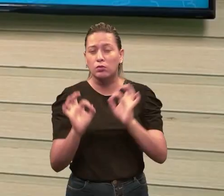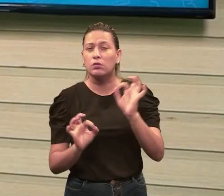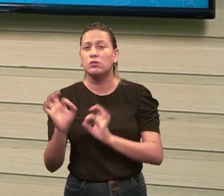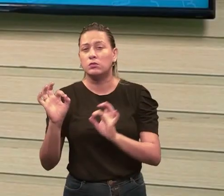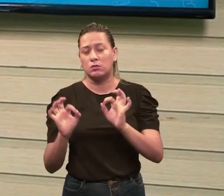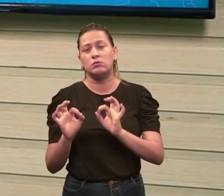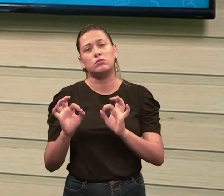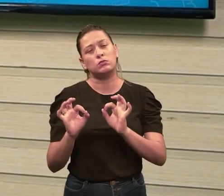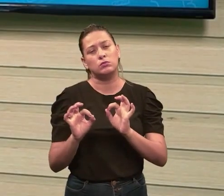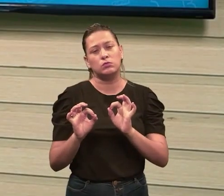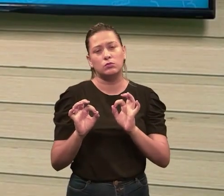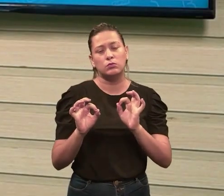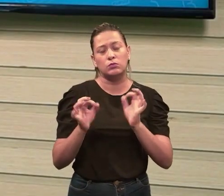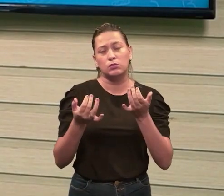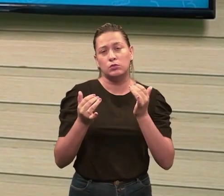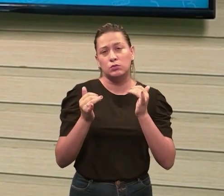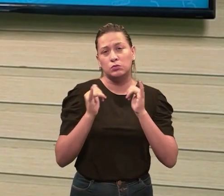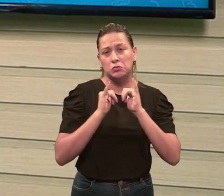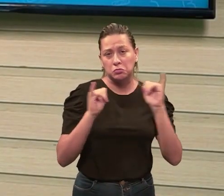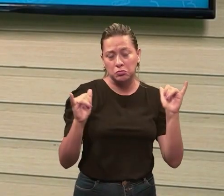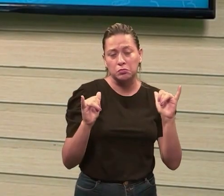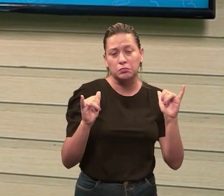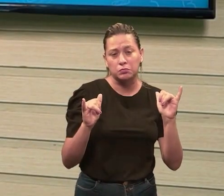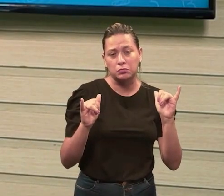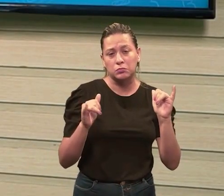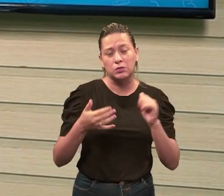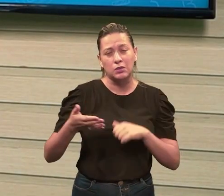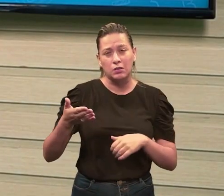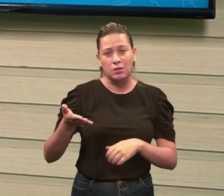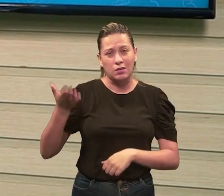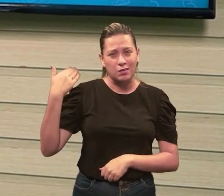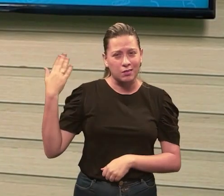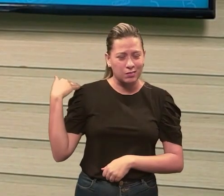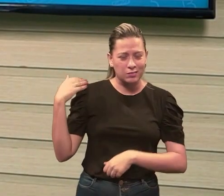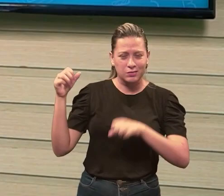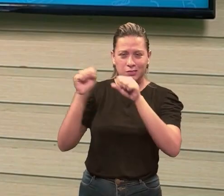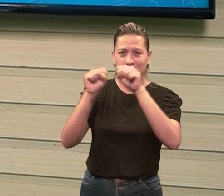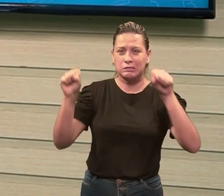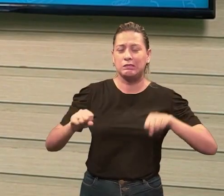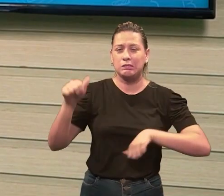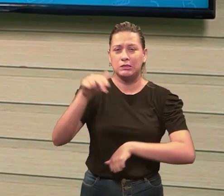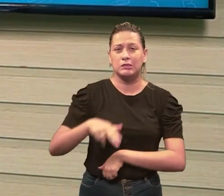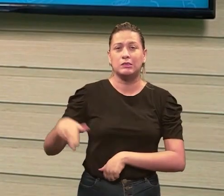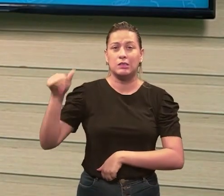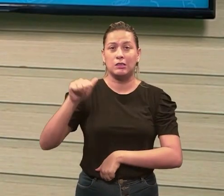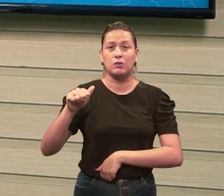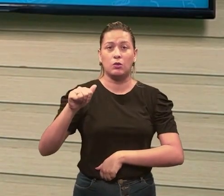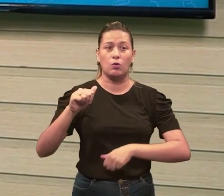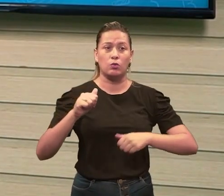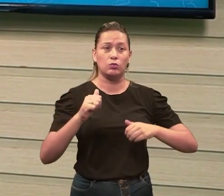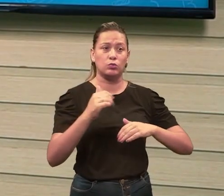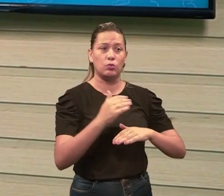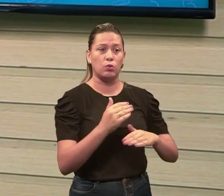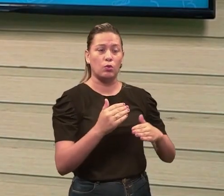né? Como eu falei, era um volume grande, utilizando outro sistema anterior, que era o analógico, e já com o digital,